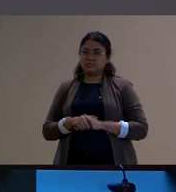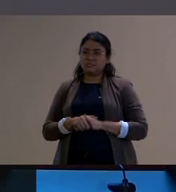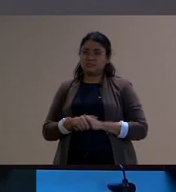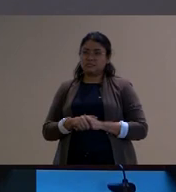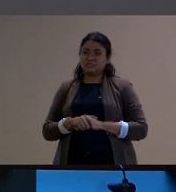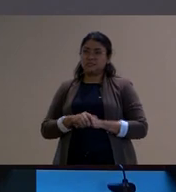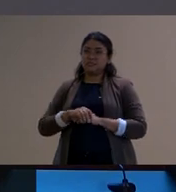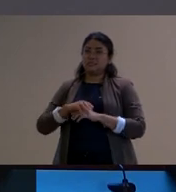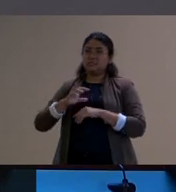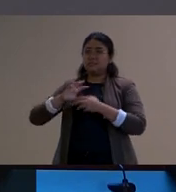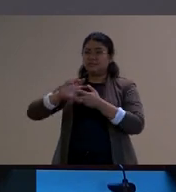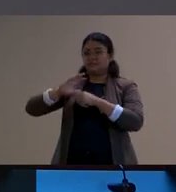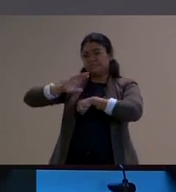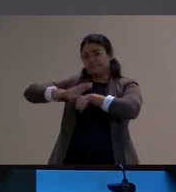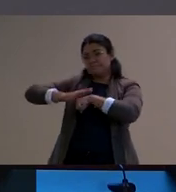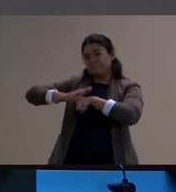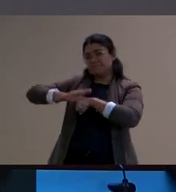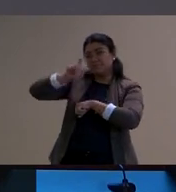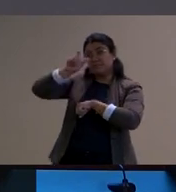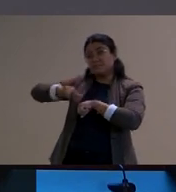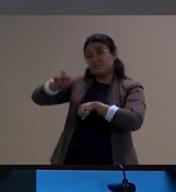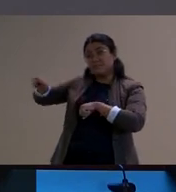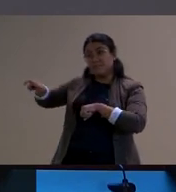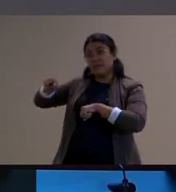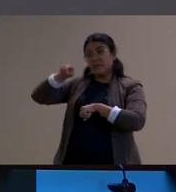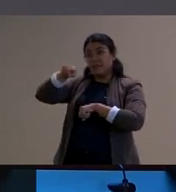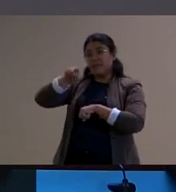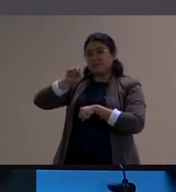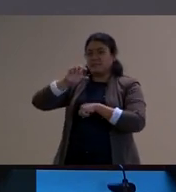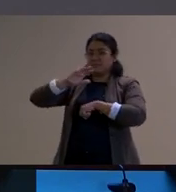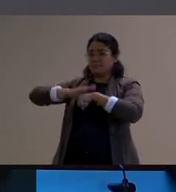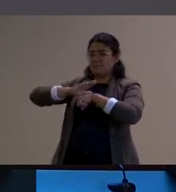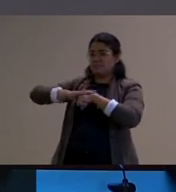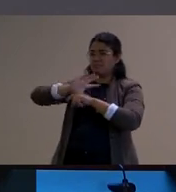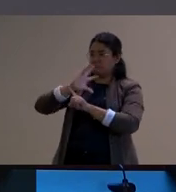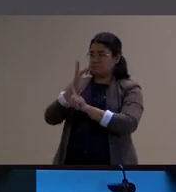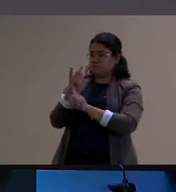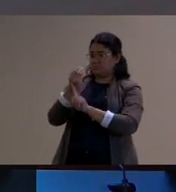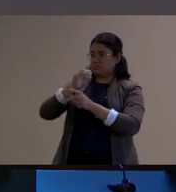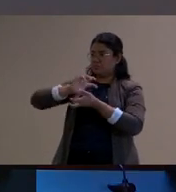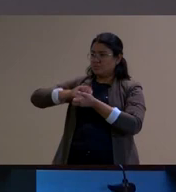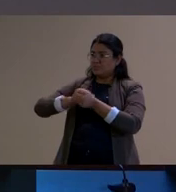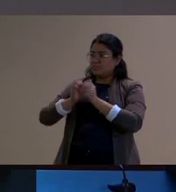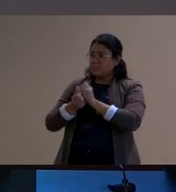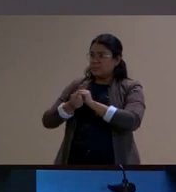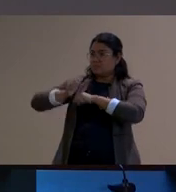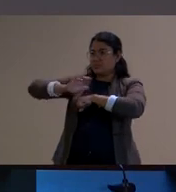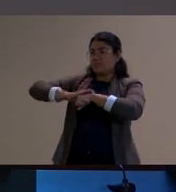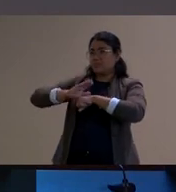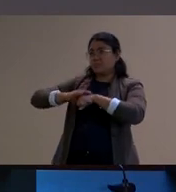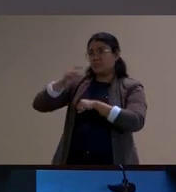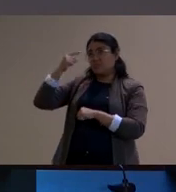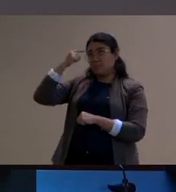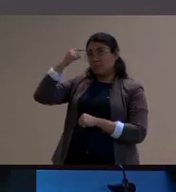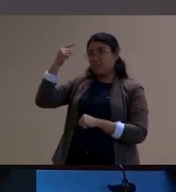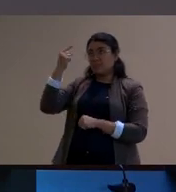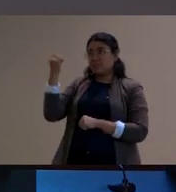artesanal e essa artesania é bem importante para pensar